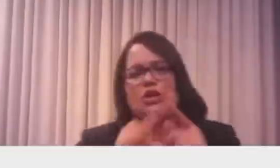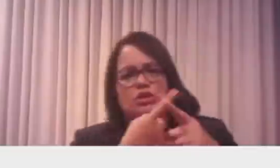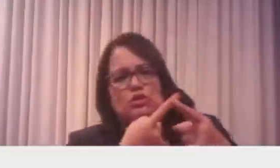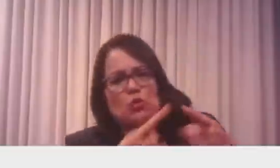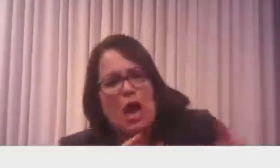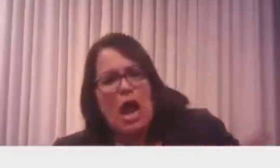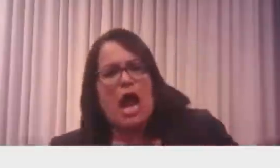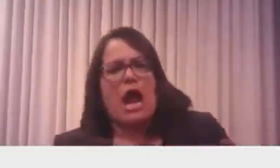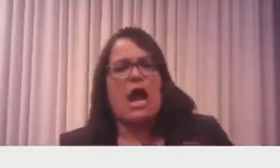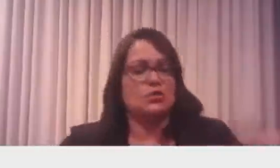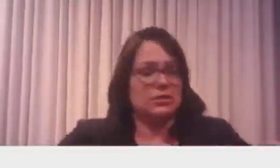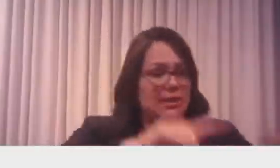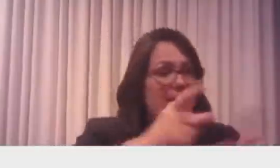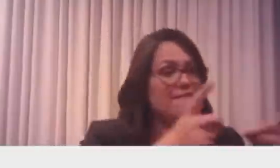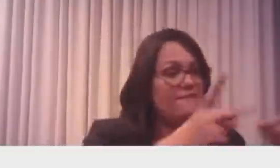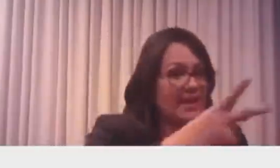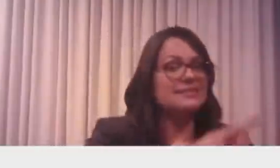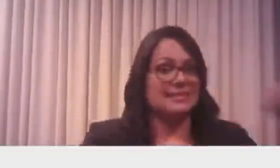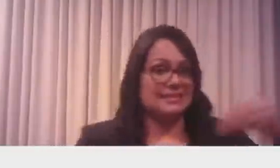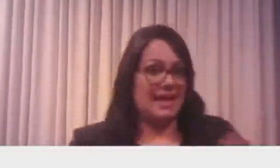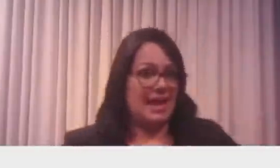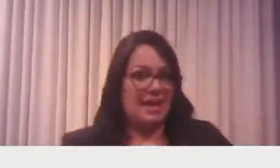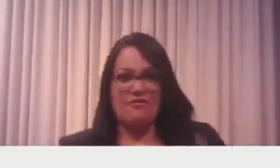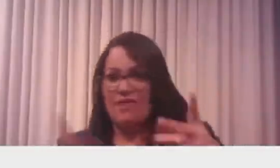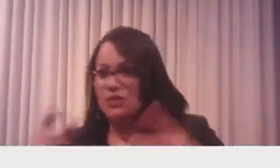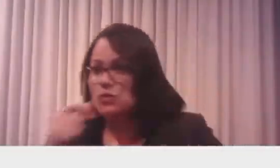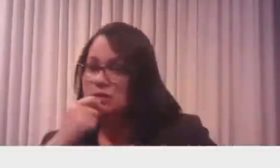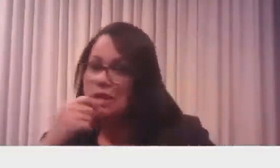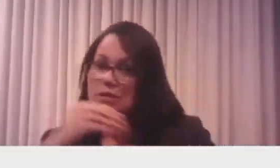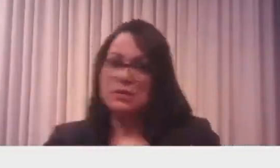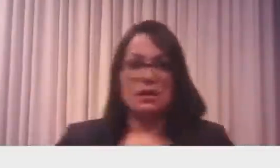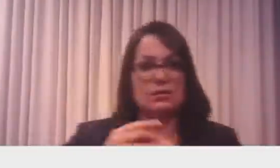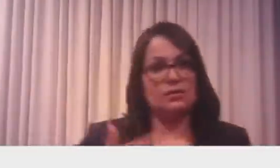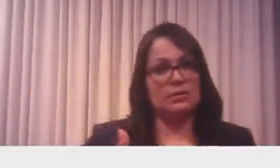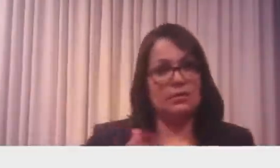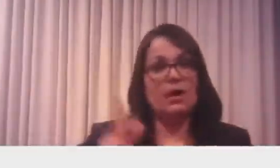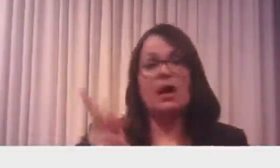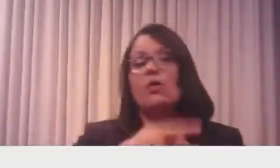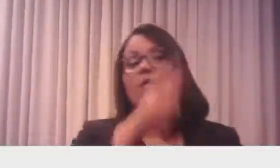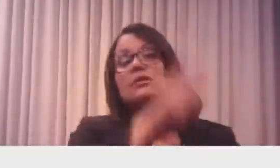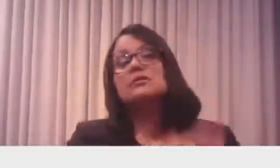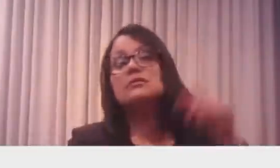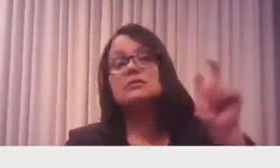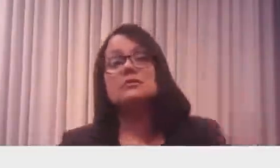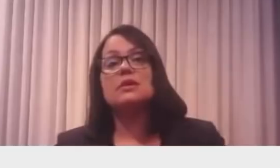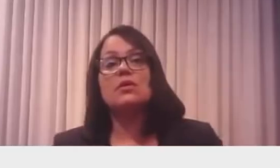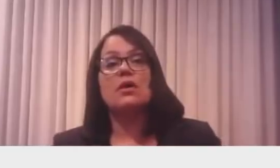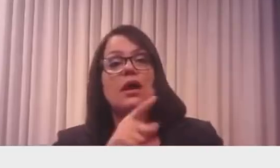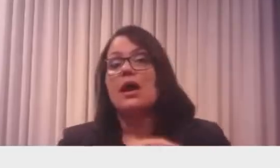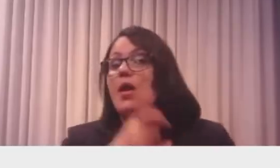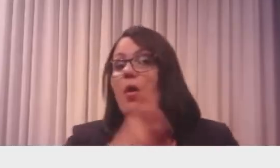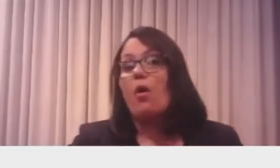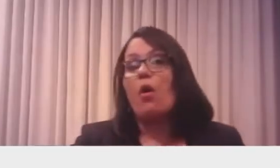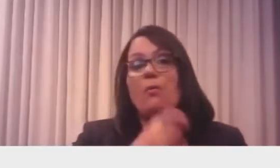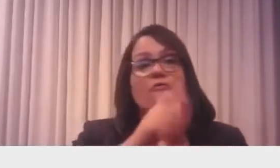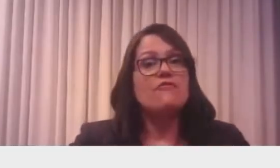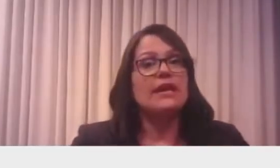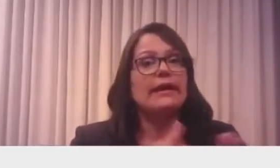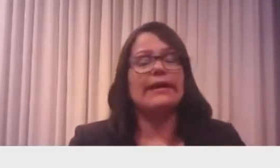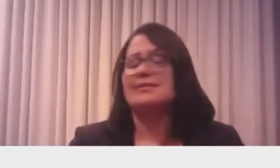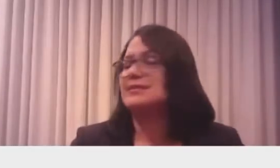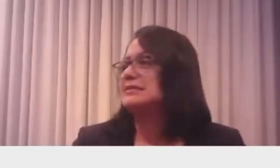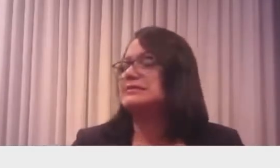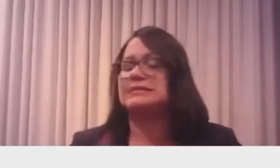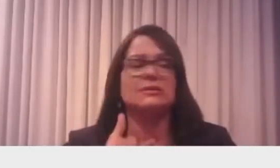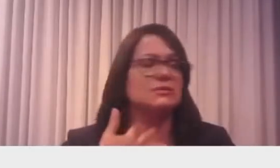trabalhou, ganhou, não trabalhou, não ganhou. O que aconteceu com essas pessoas? Quando elas foram obrigadas a ficar em casa, não adiantava ir para a praça que não